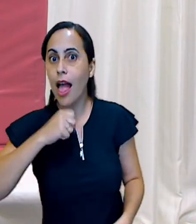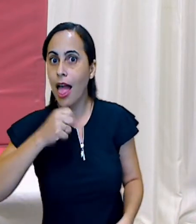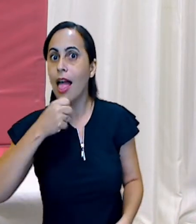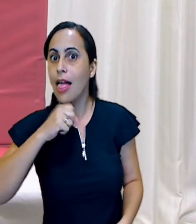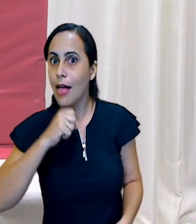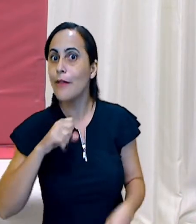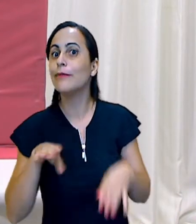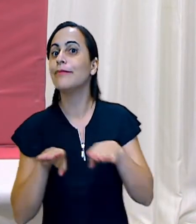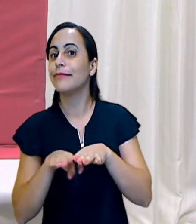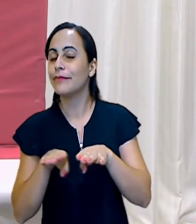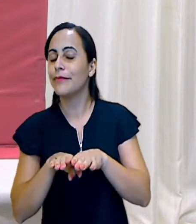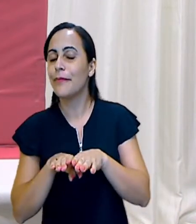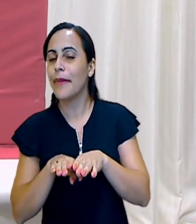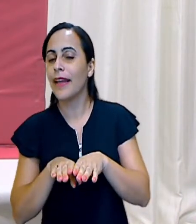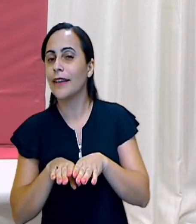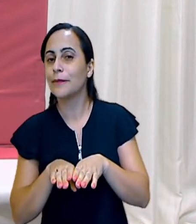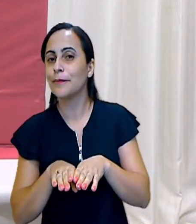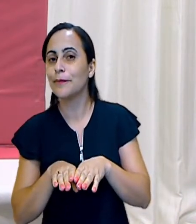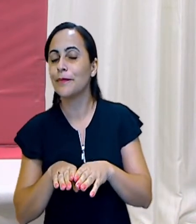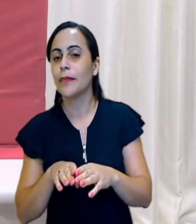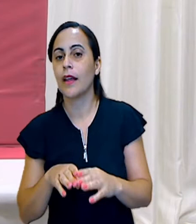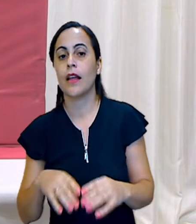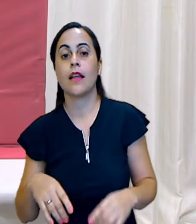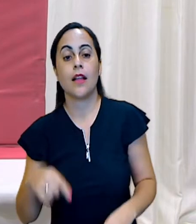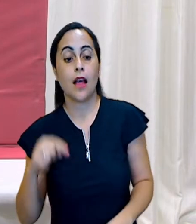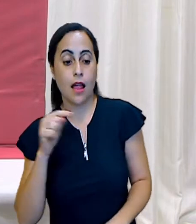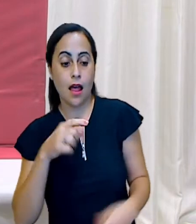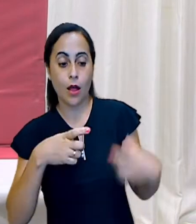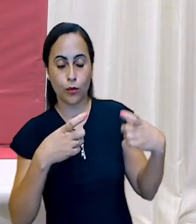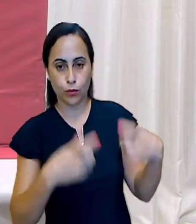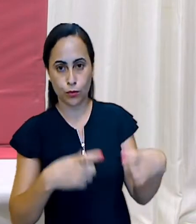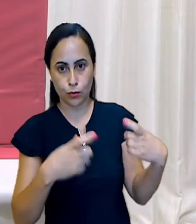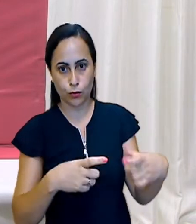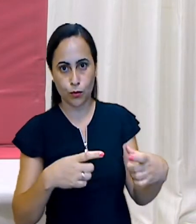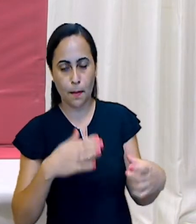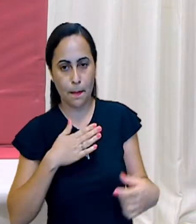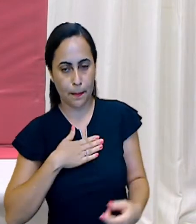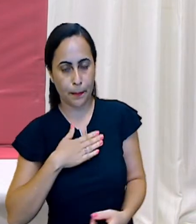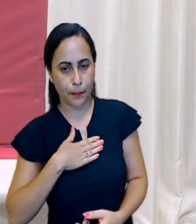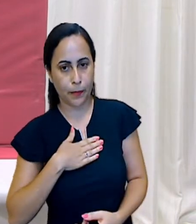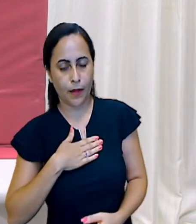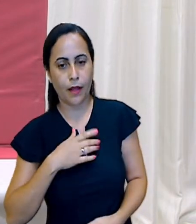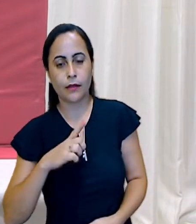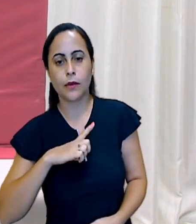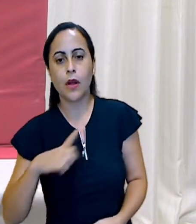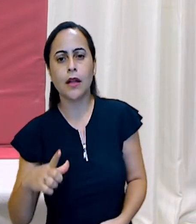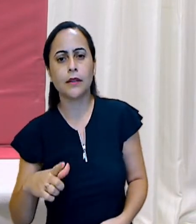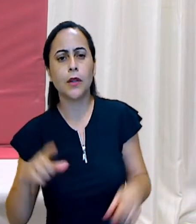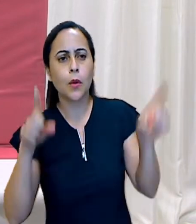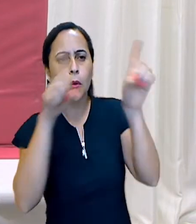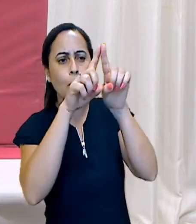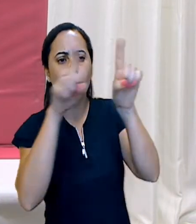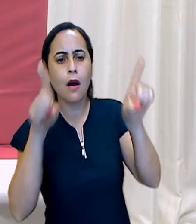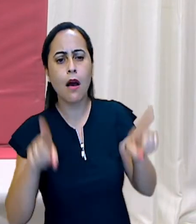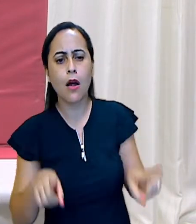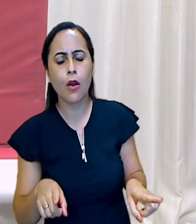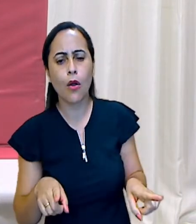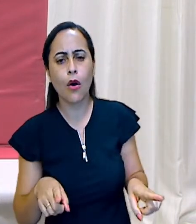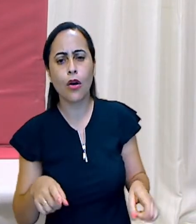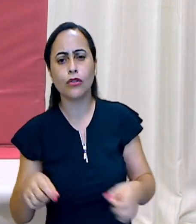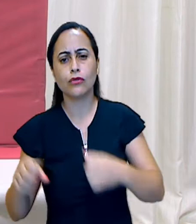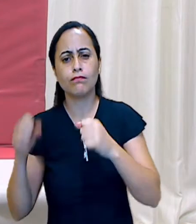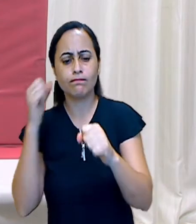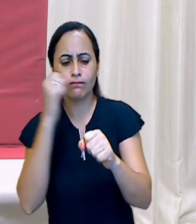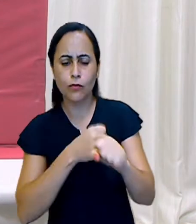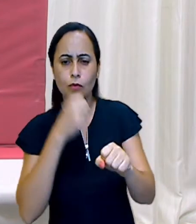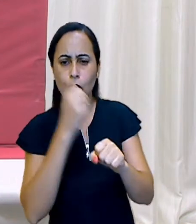E não é só isso. No meu bairro, tem uma loja de material de construção, que vende cimento,